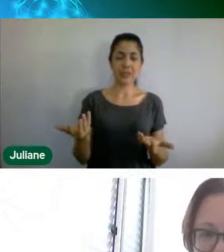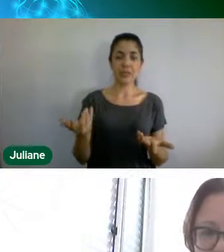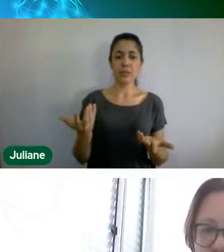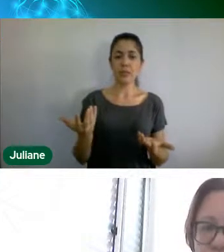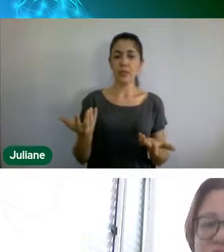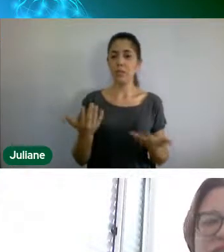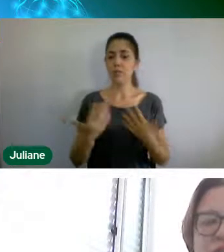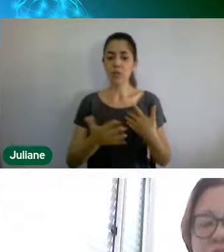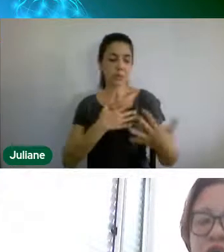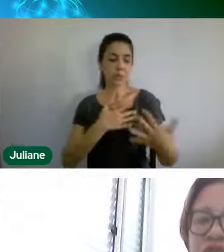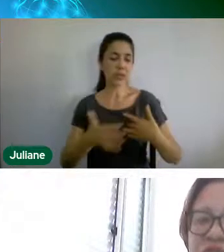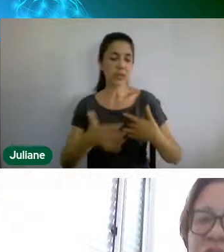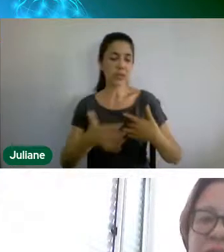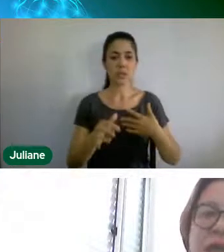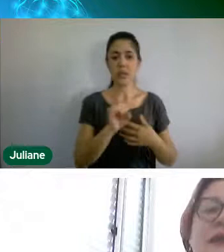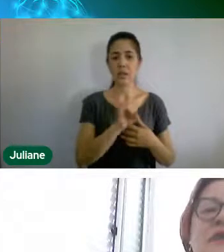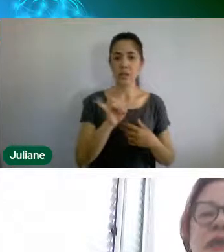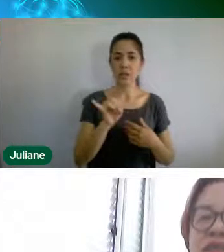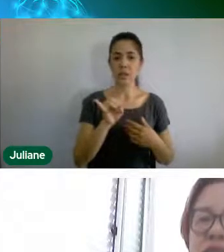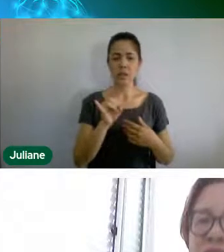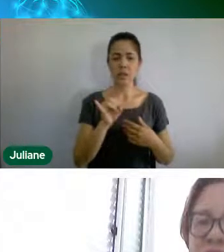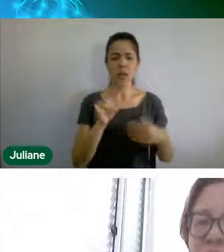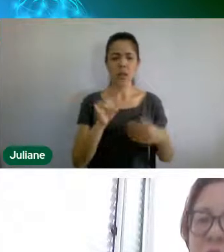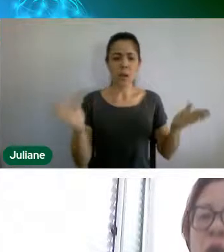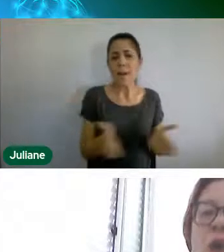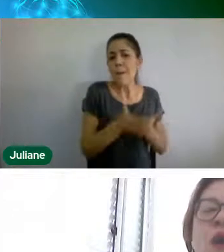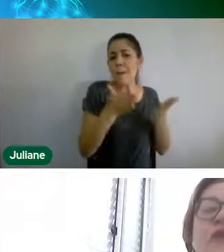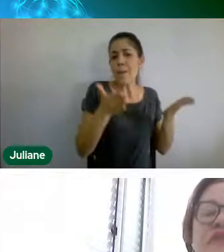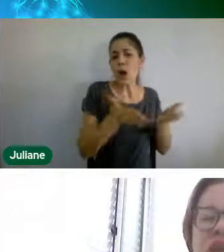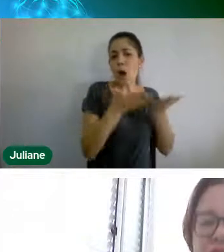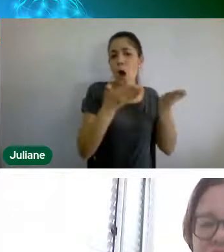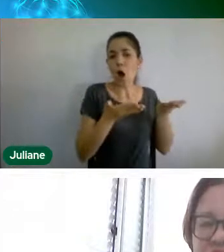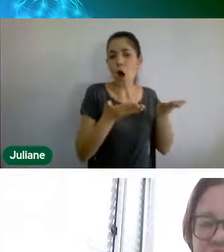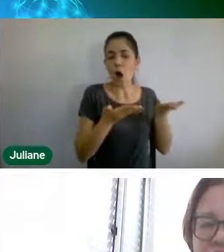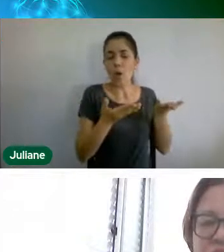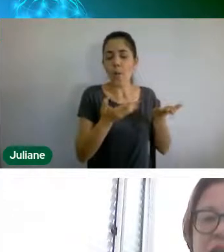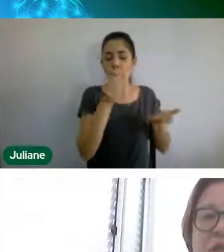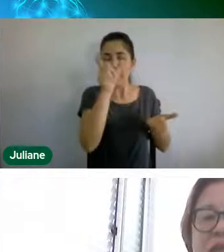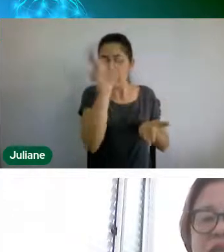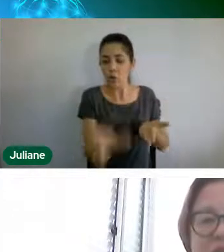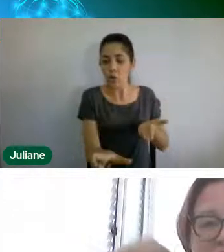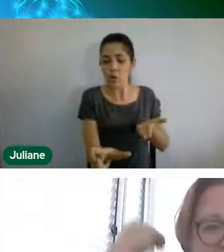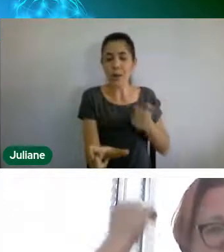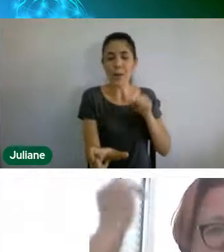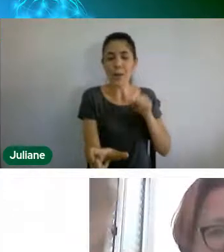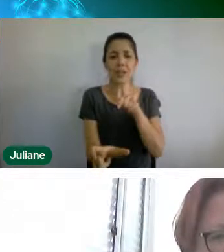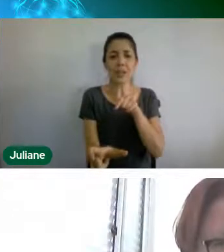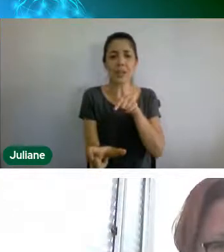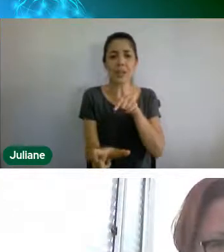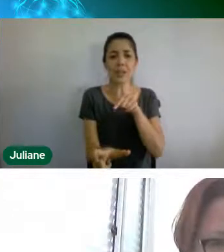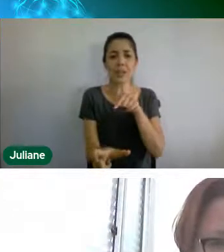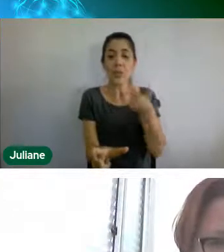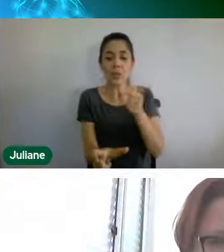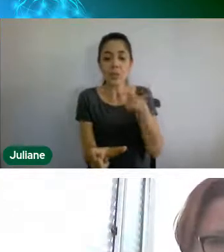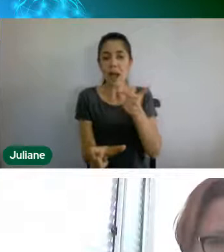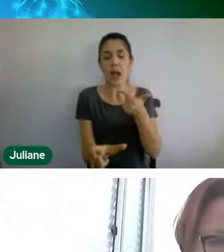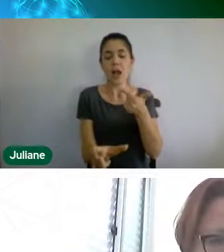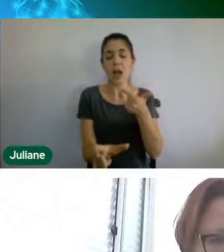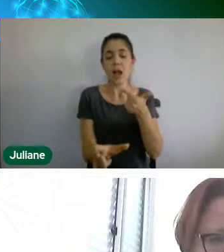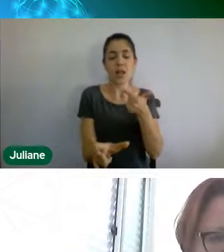nesse mundo, se ele não tiver educação ambiental, vai refletir nele, mas vai refletir no mais rico.